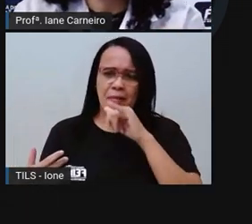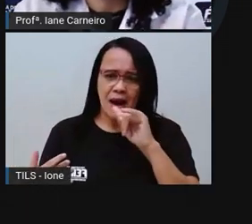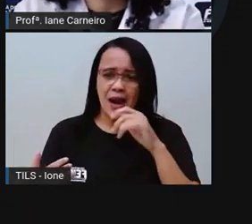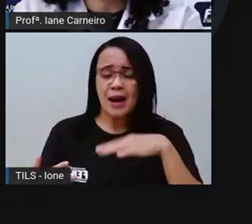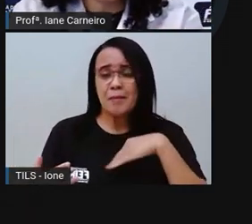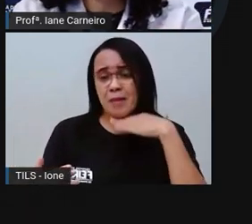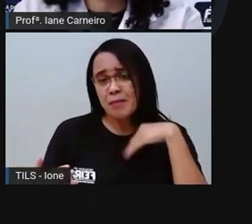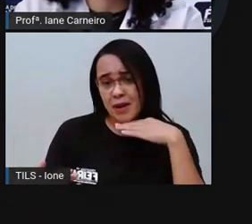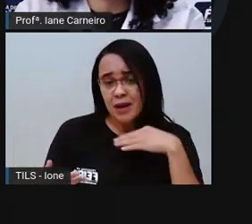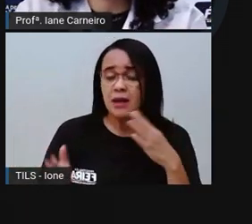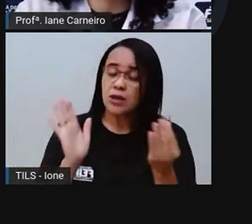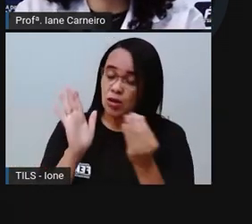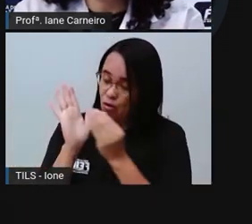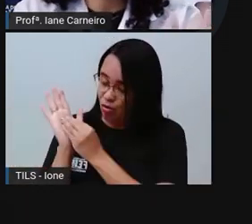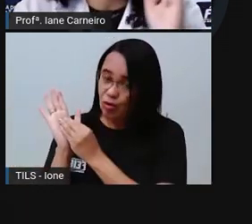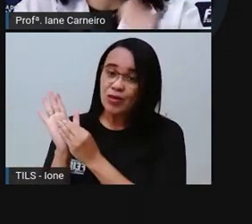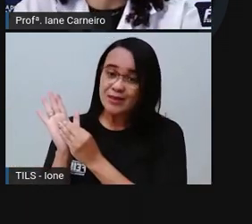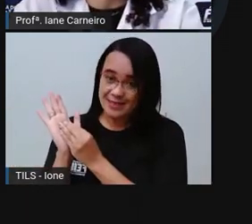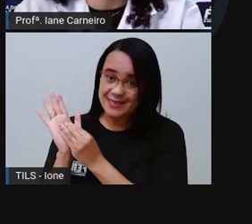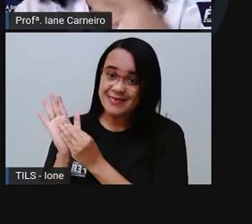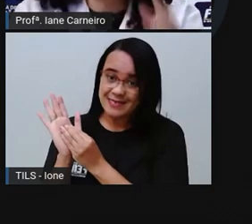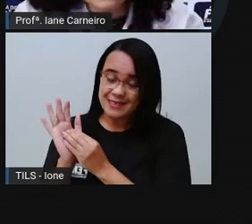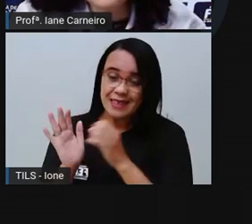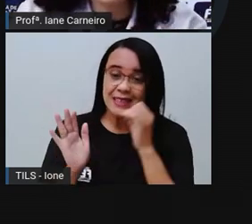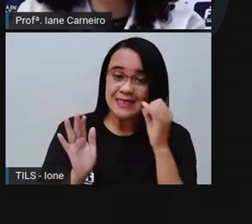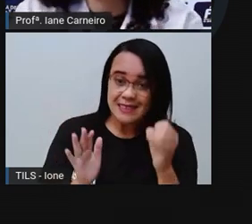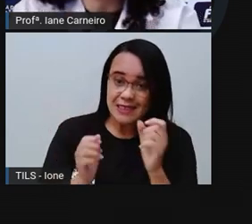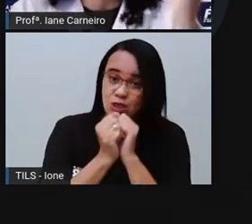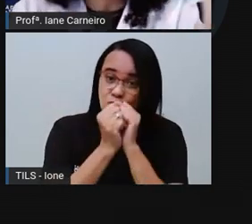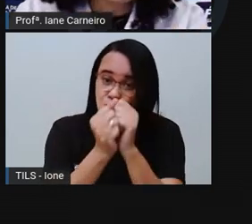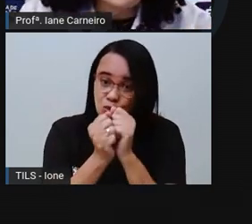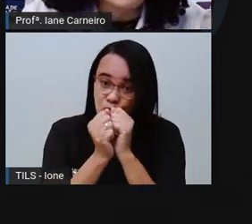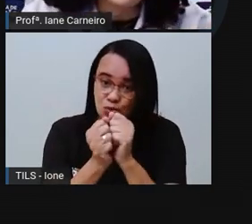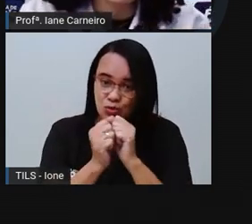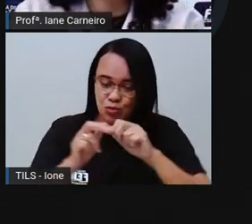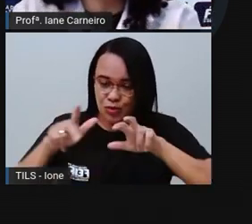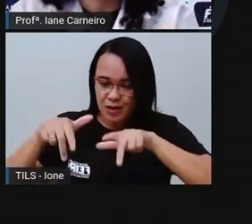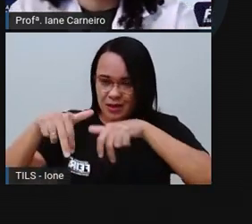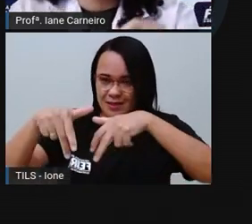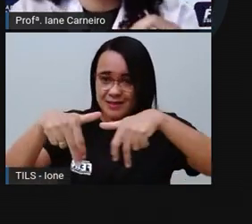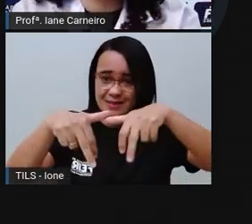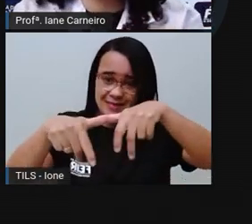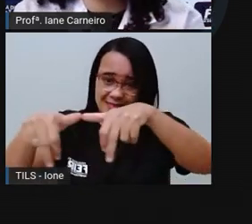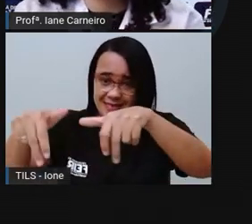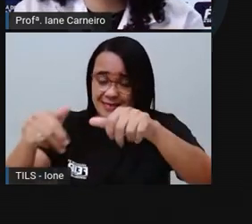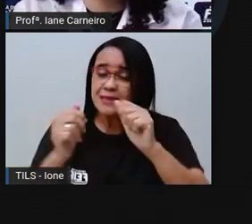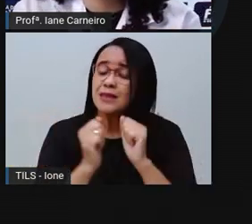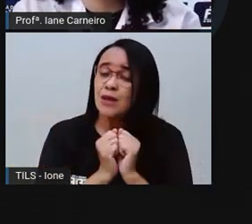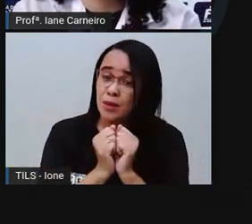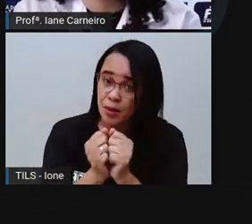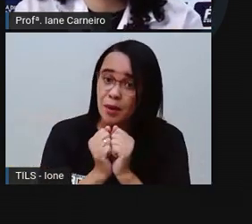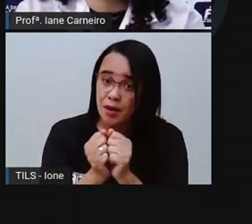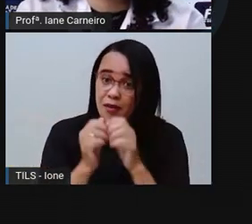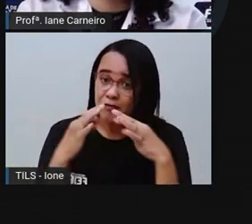arrumar brinquedo, você coloca caminhada com a mamãe, caminhada com o papai, andar de bicicleta, ou